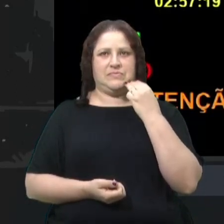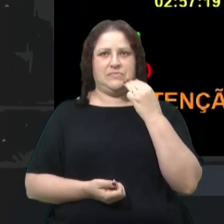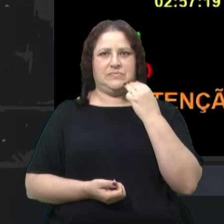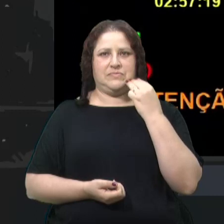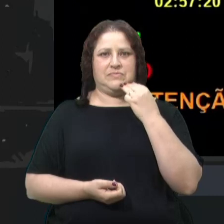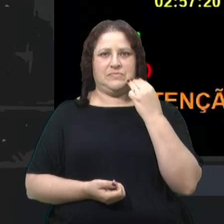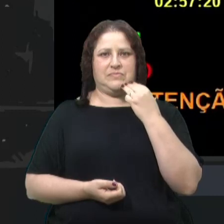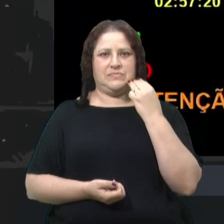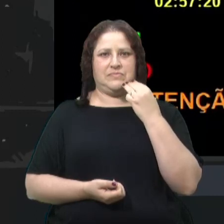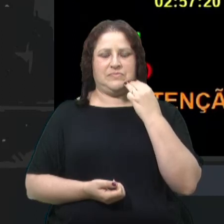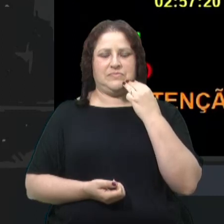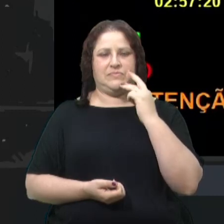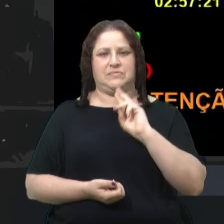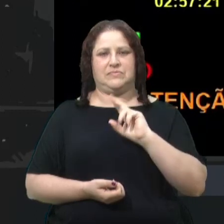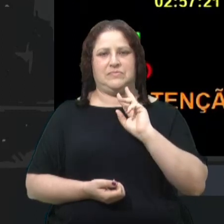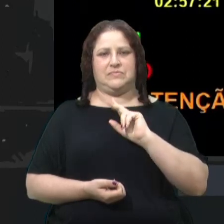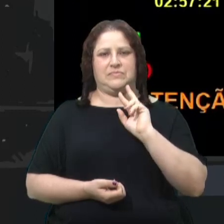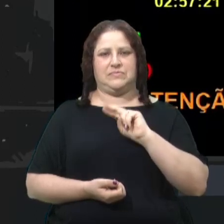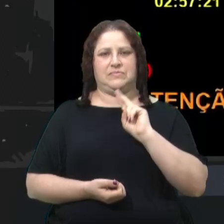Renato Oliveira.